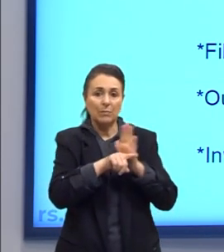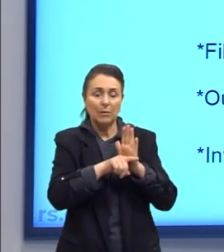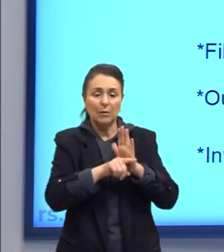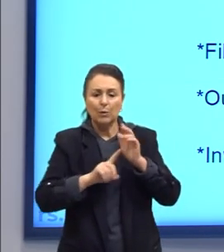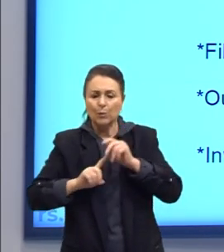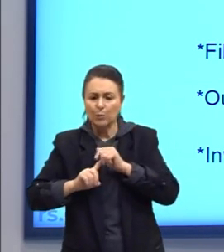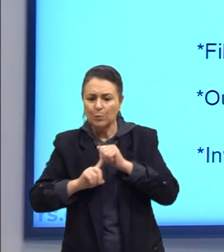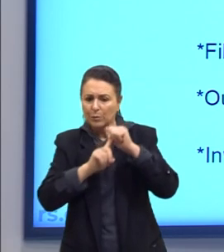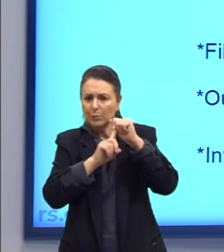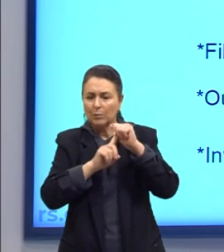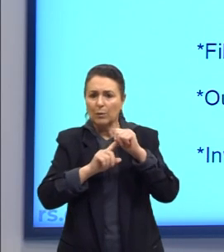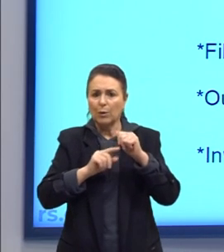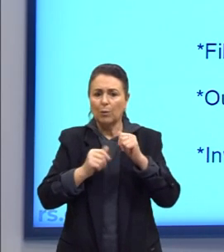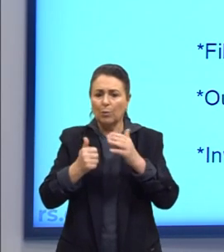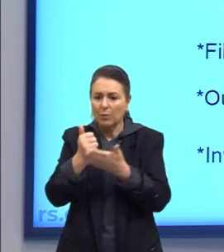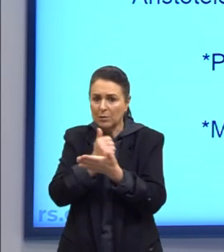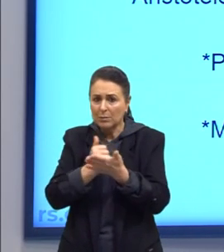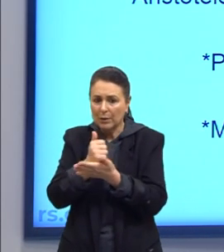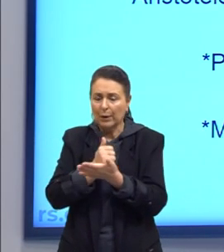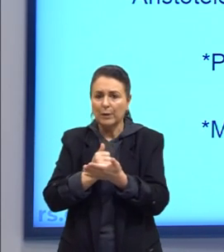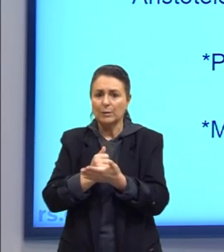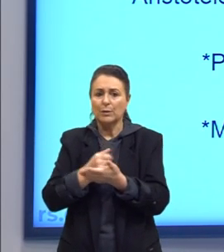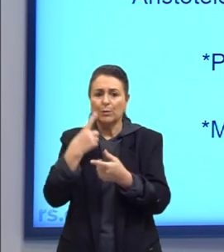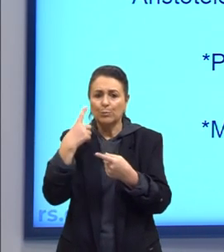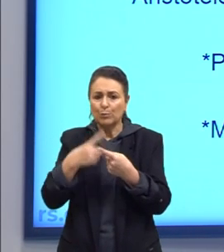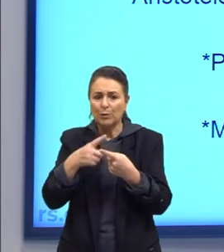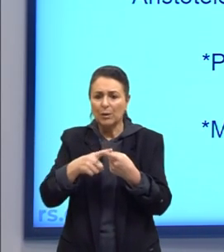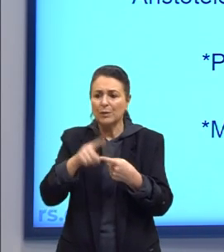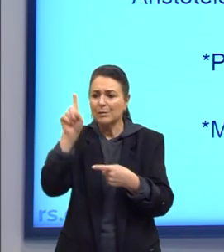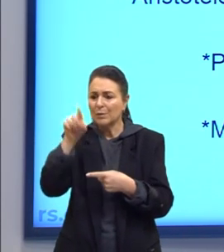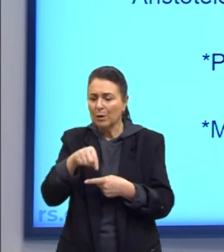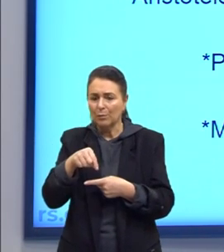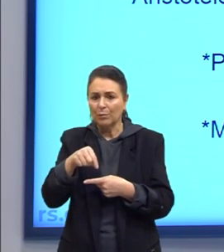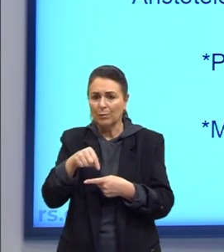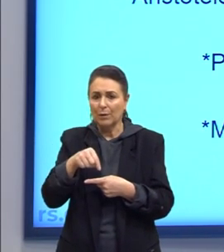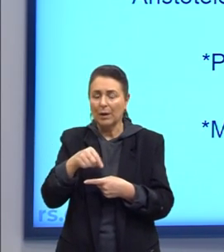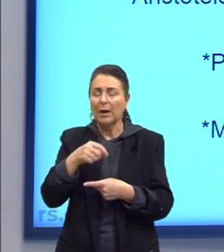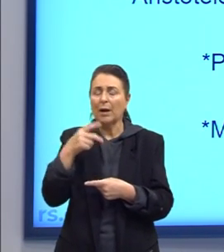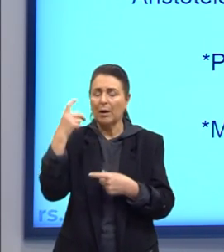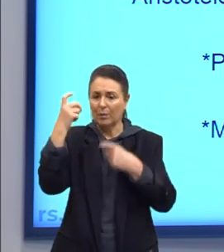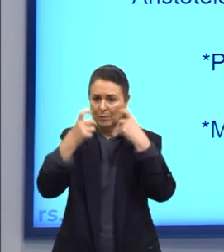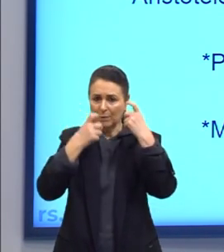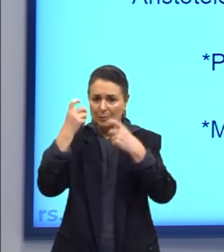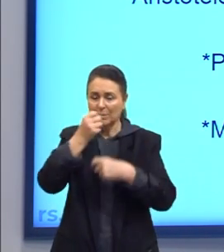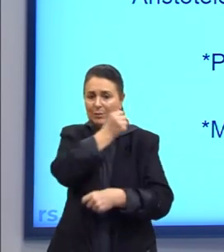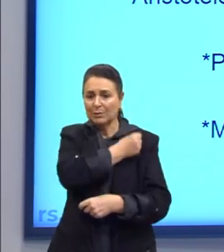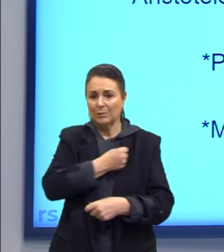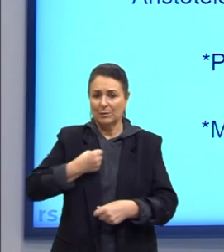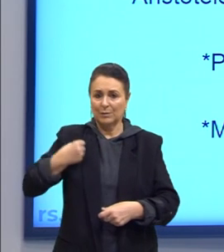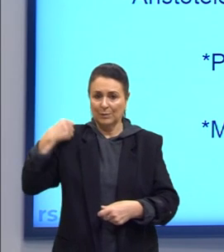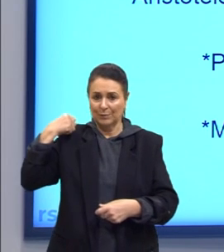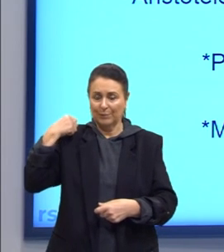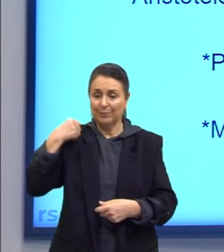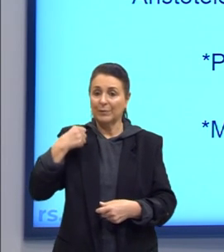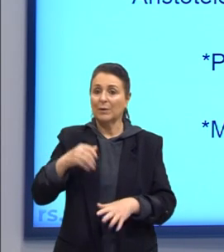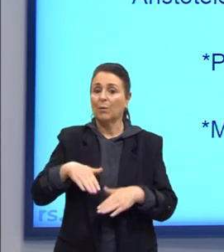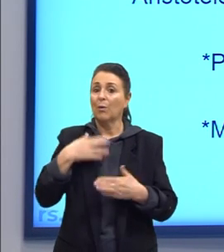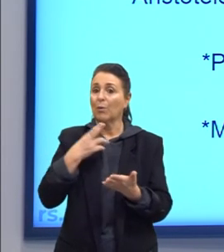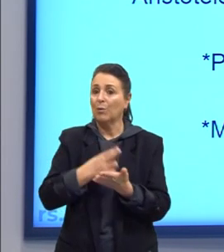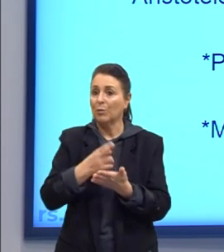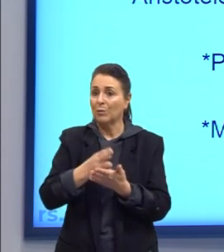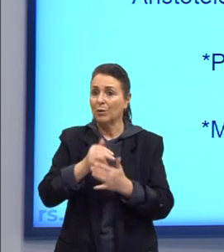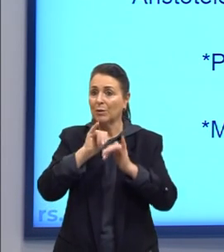por que existem, por que são, o que são. Essa é a preocupação do Aristóteles. Então olha aqui, continuando aqui, Aristóteles, olha e fala.